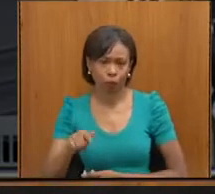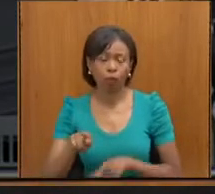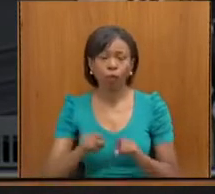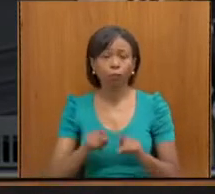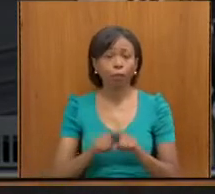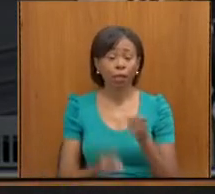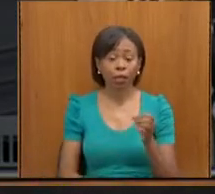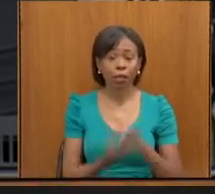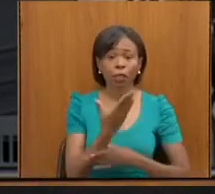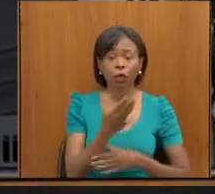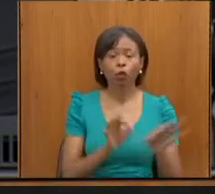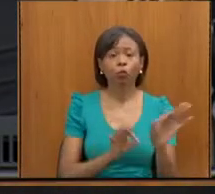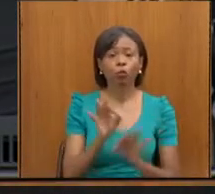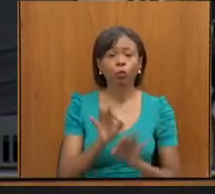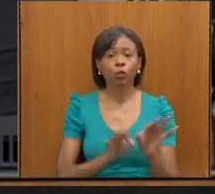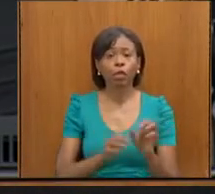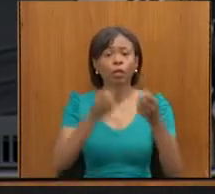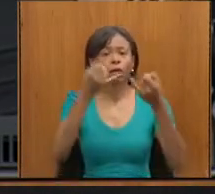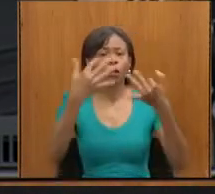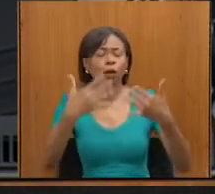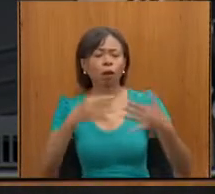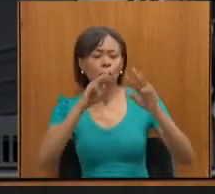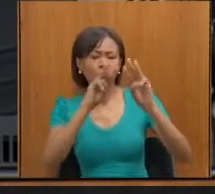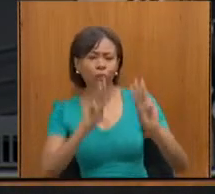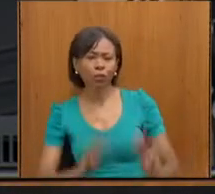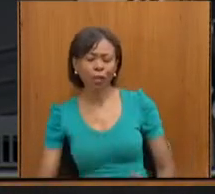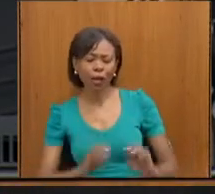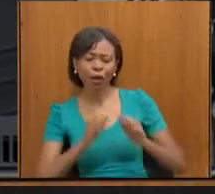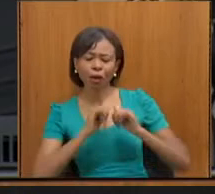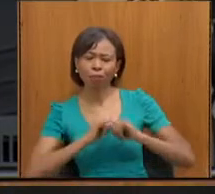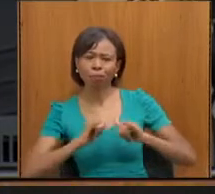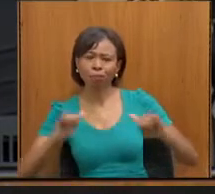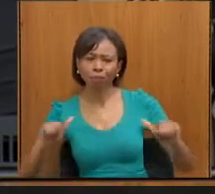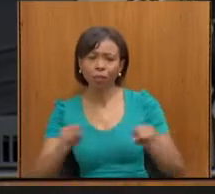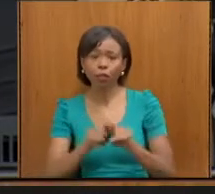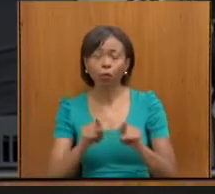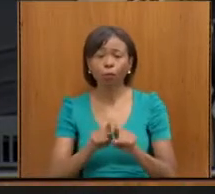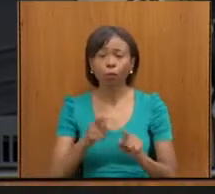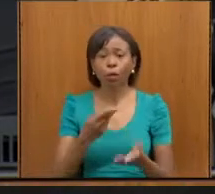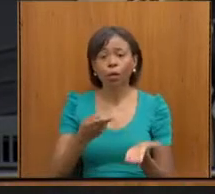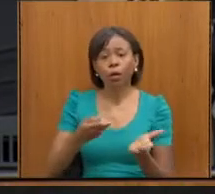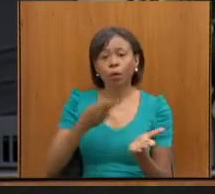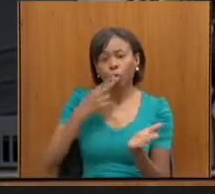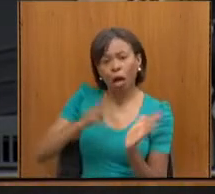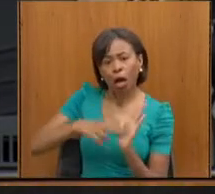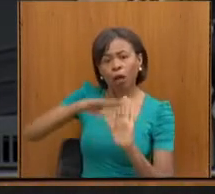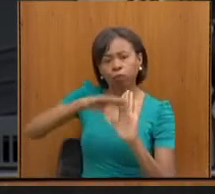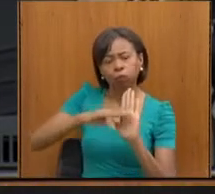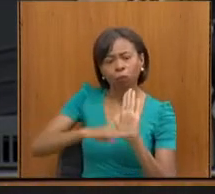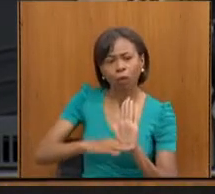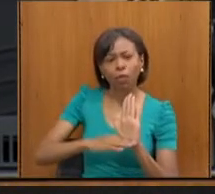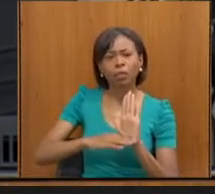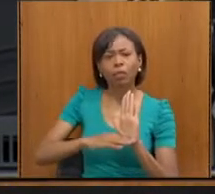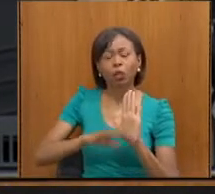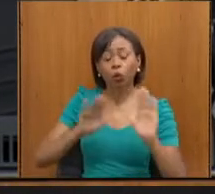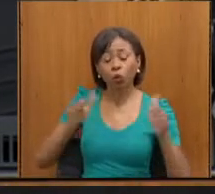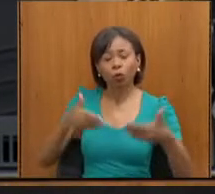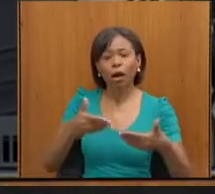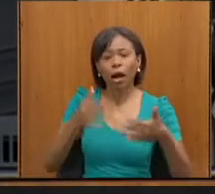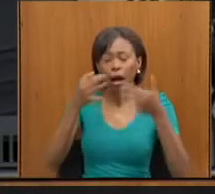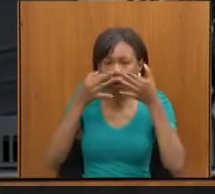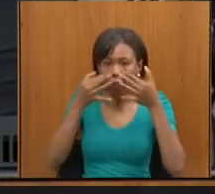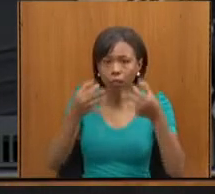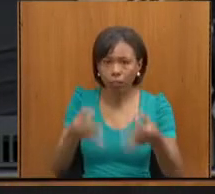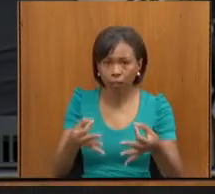Museus com a Secretaria de Estado de Cultura, disponibilização da cartilha de rede de atenção à pessoa com deficiência no portal